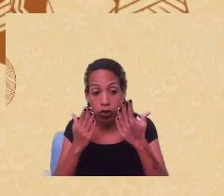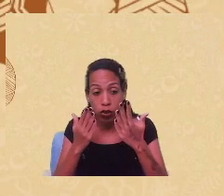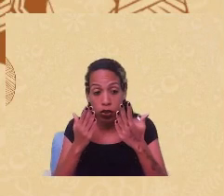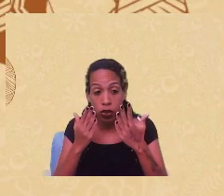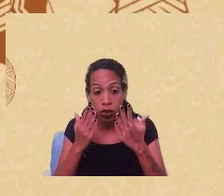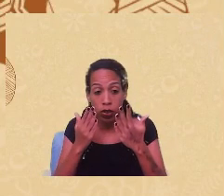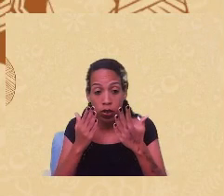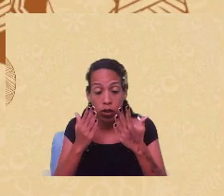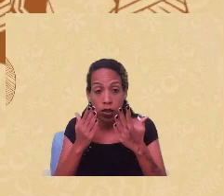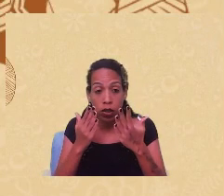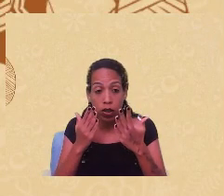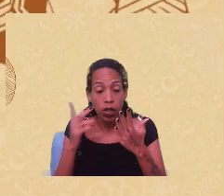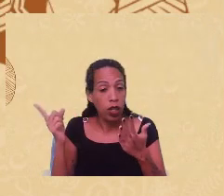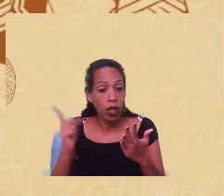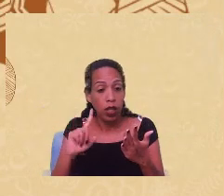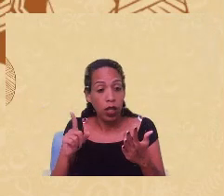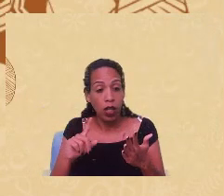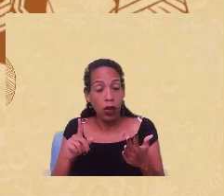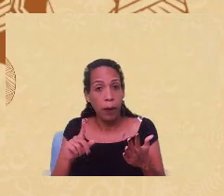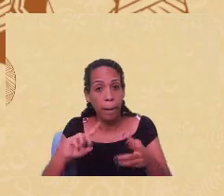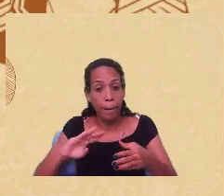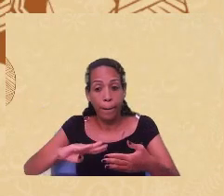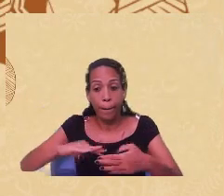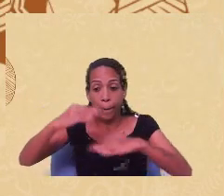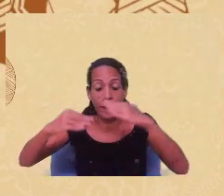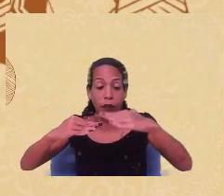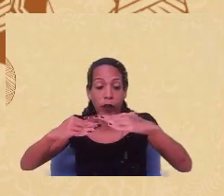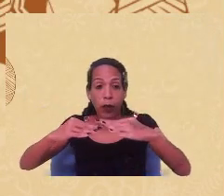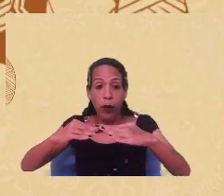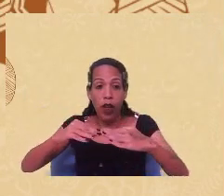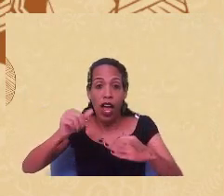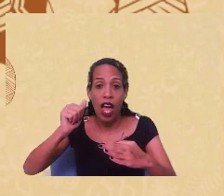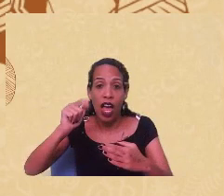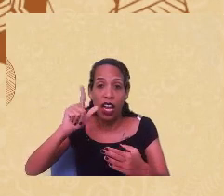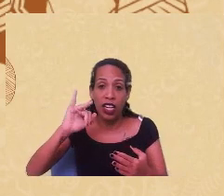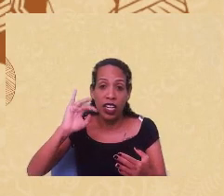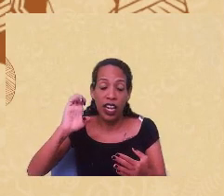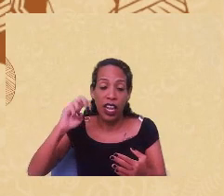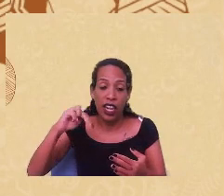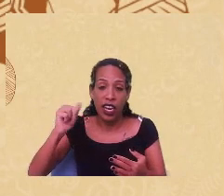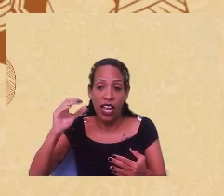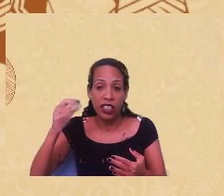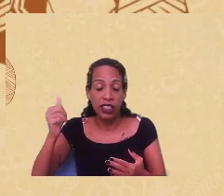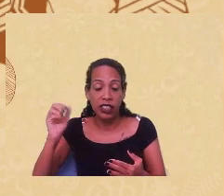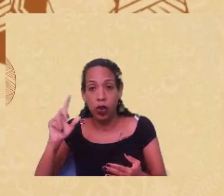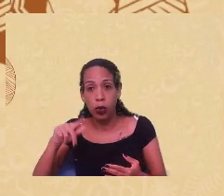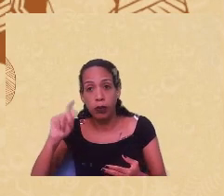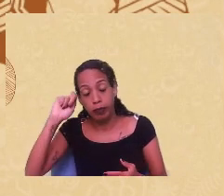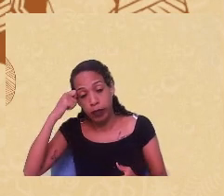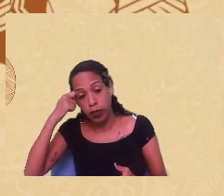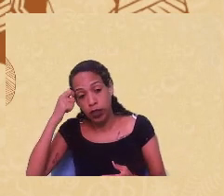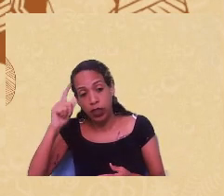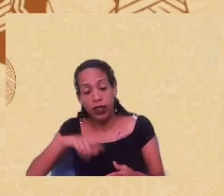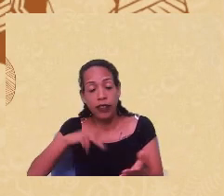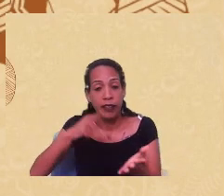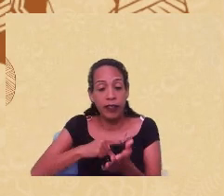ela não promove uma desalienação, que ele chama de negro, sem uma realidade